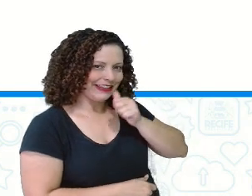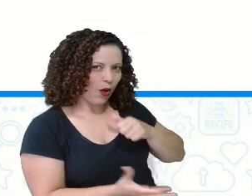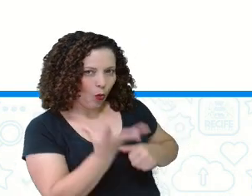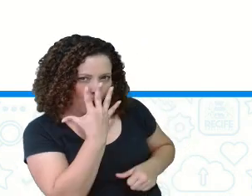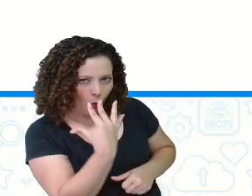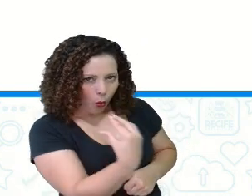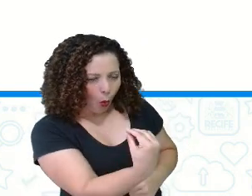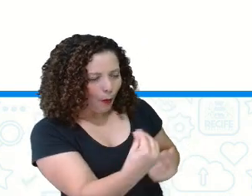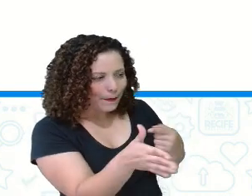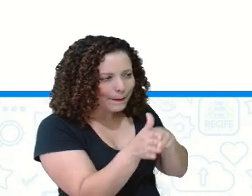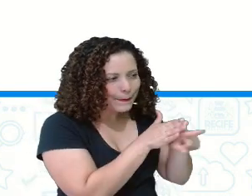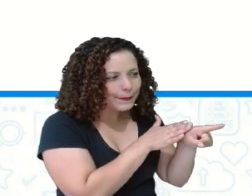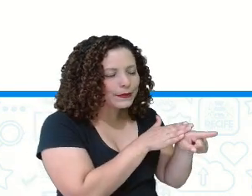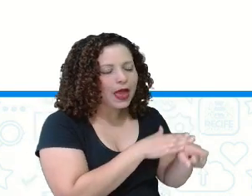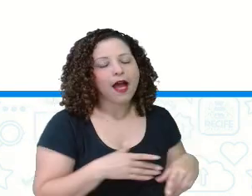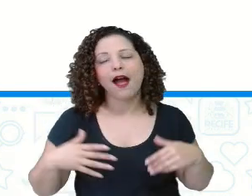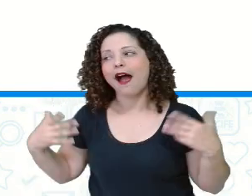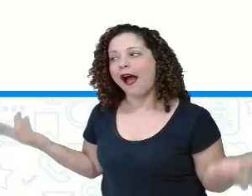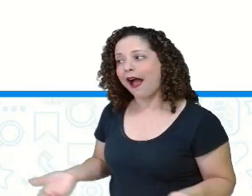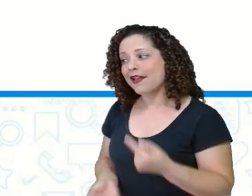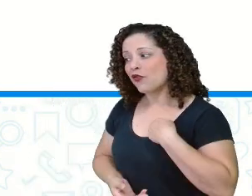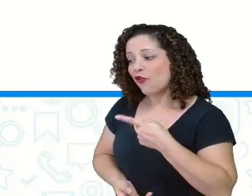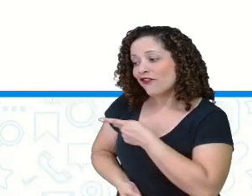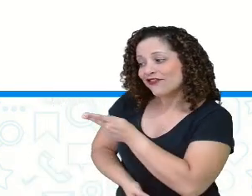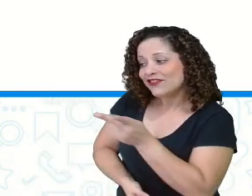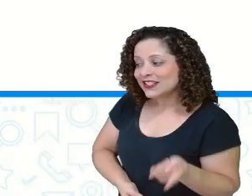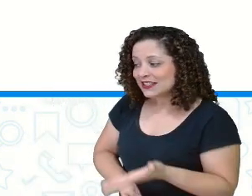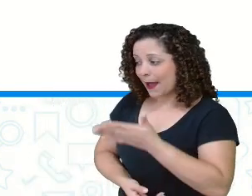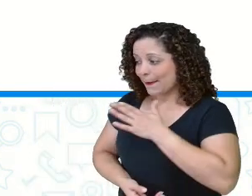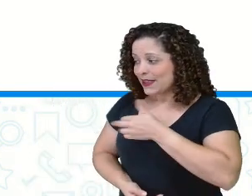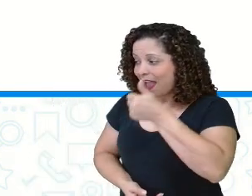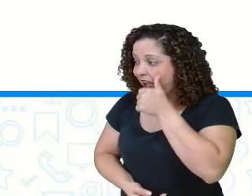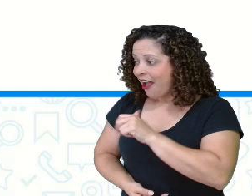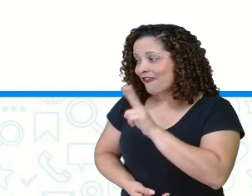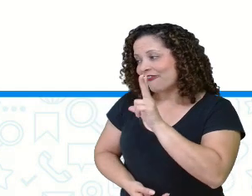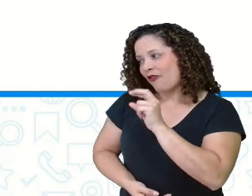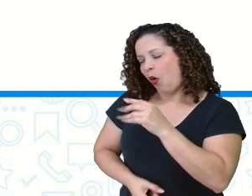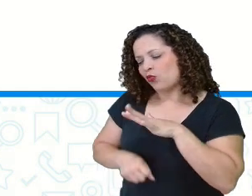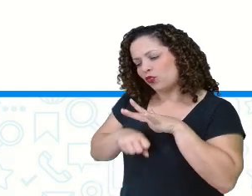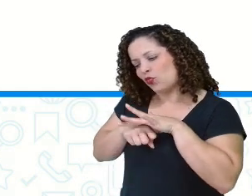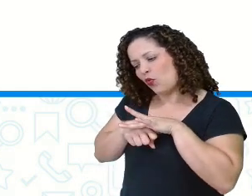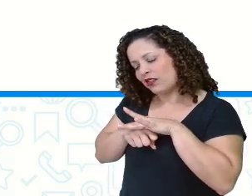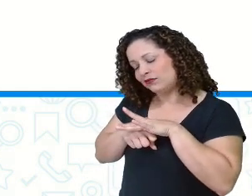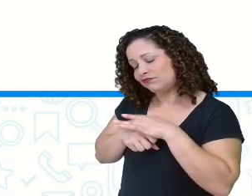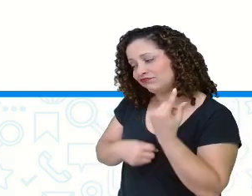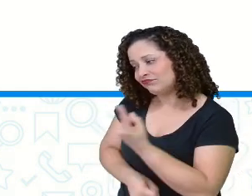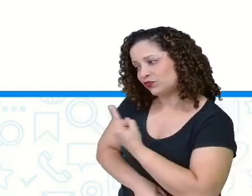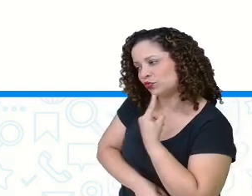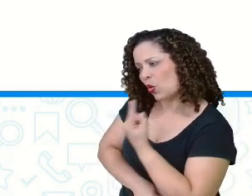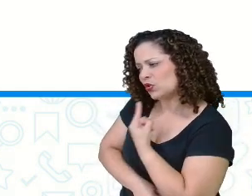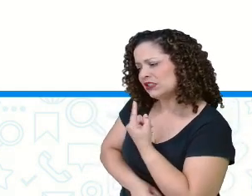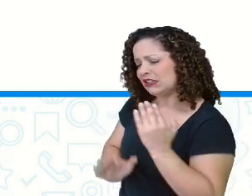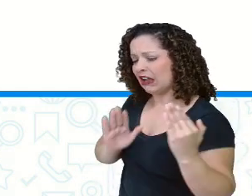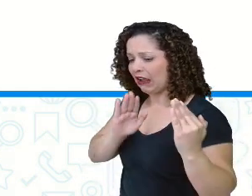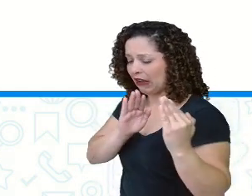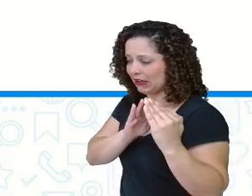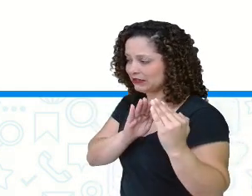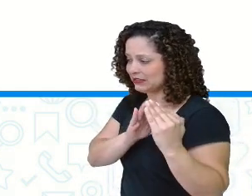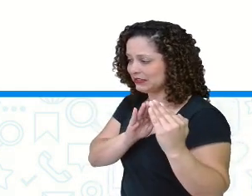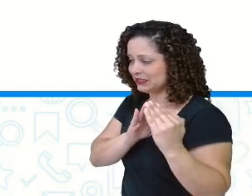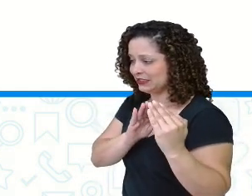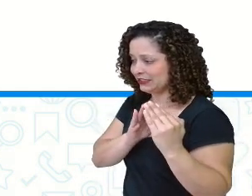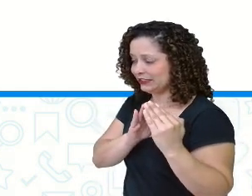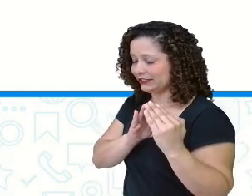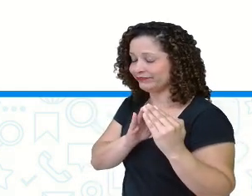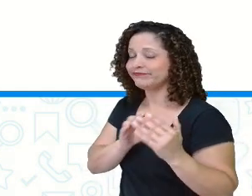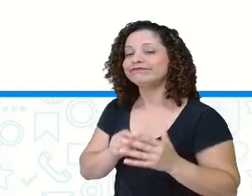Vou visitar minha avó, que está doente. Ela mora sozinha numa casinha de